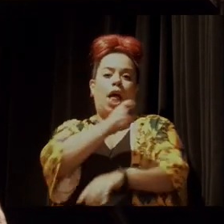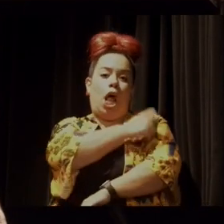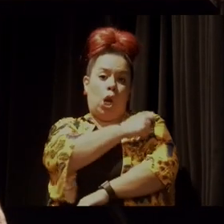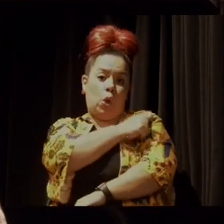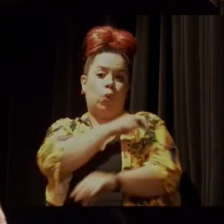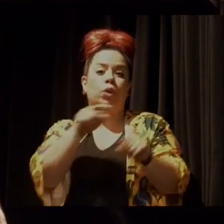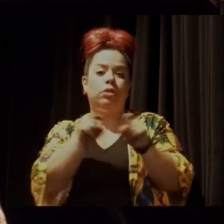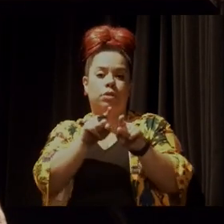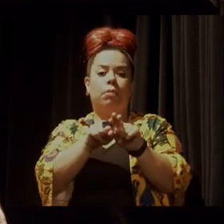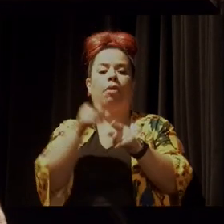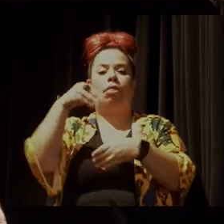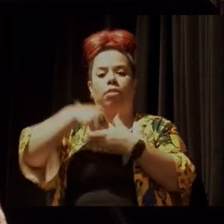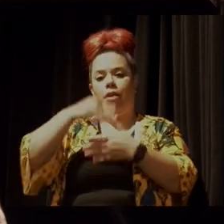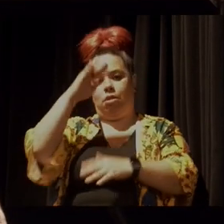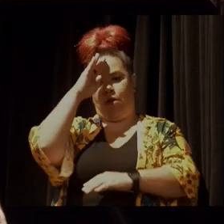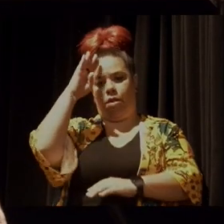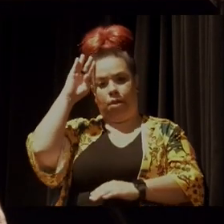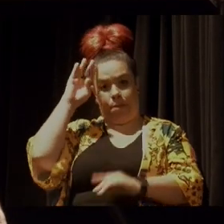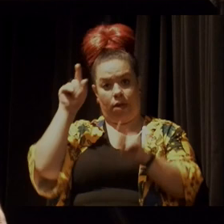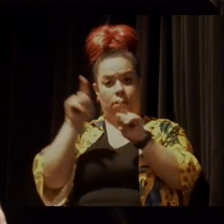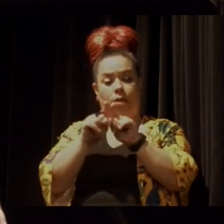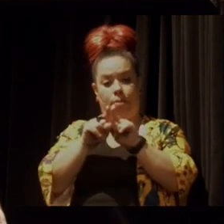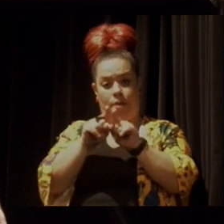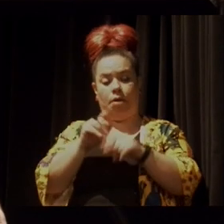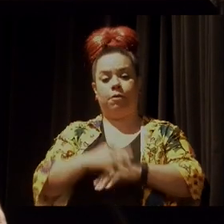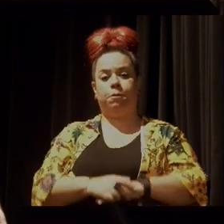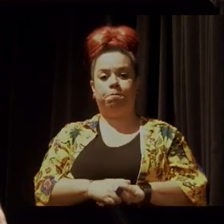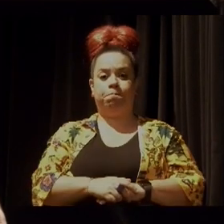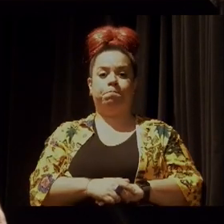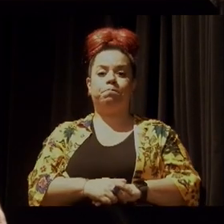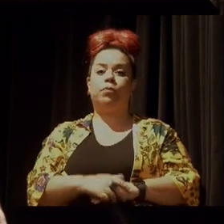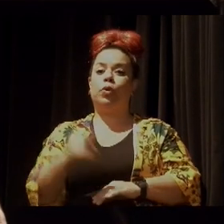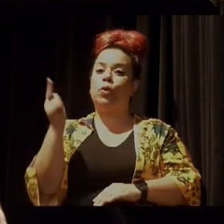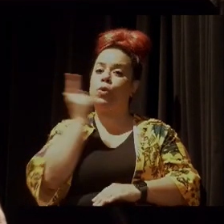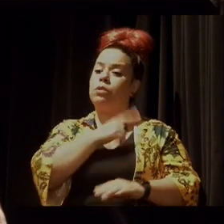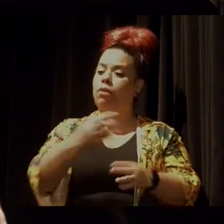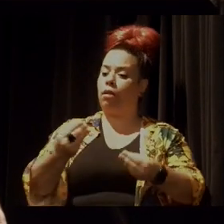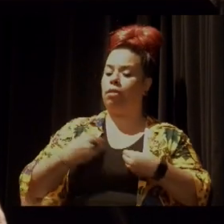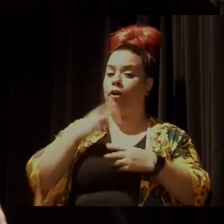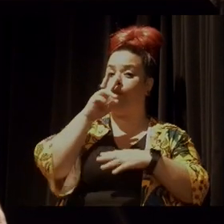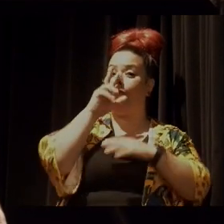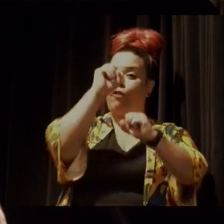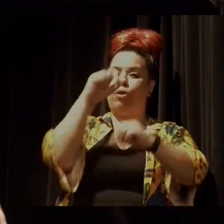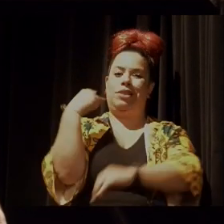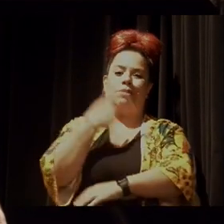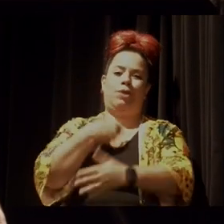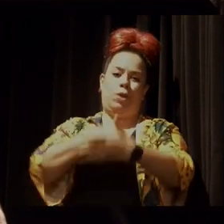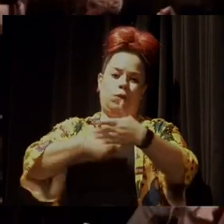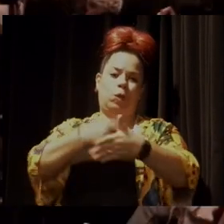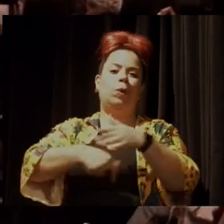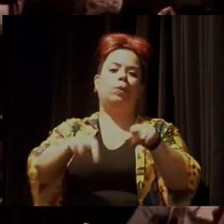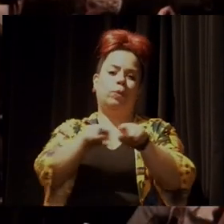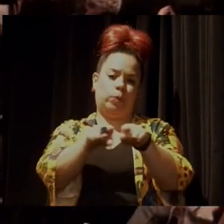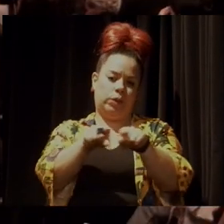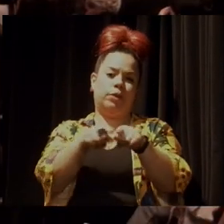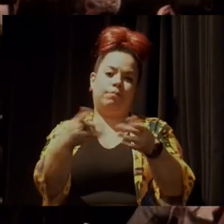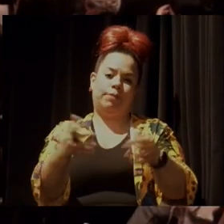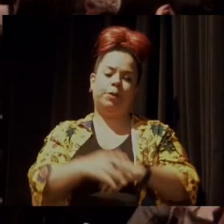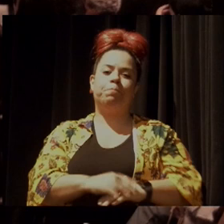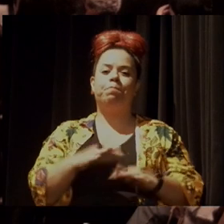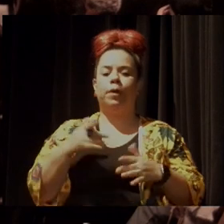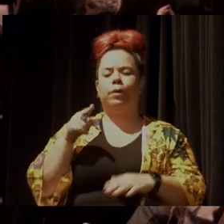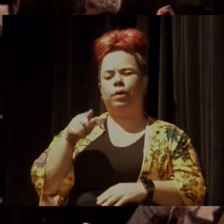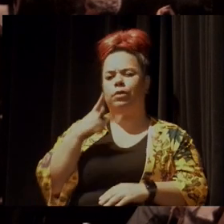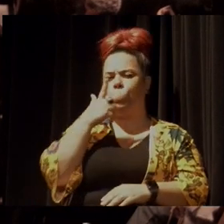inclusive da universidade, traz uma força para a nossa luta muito grande também. Então, é isso,